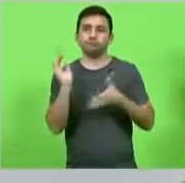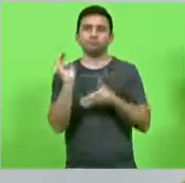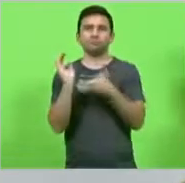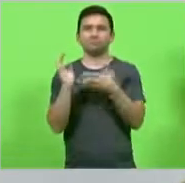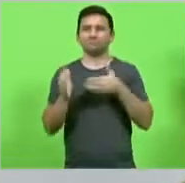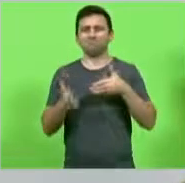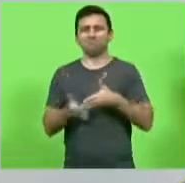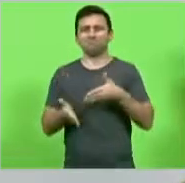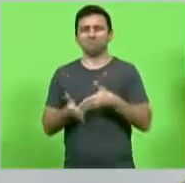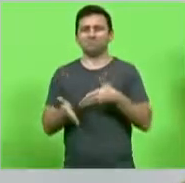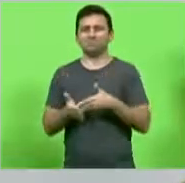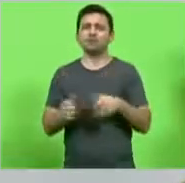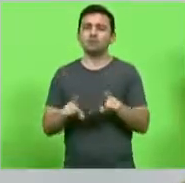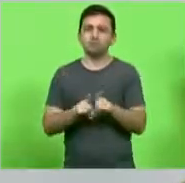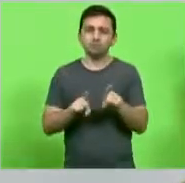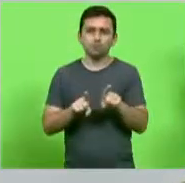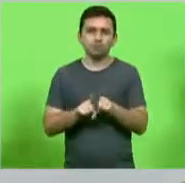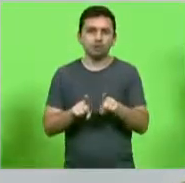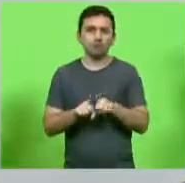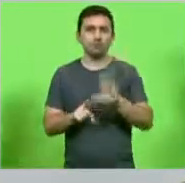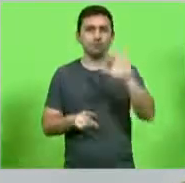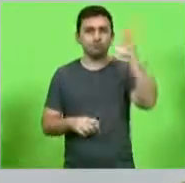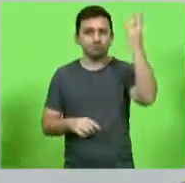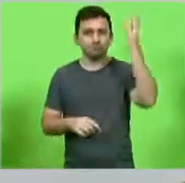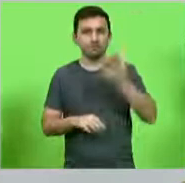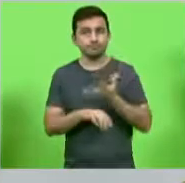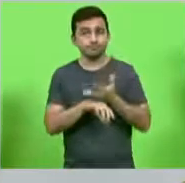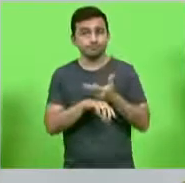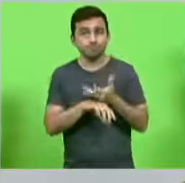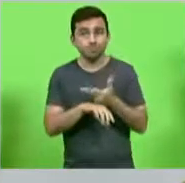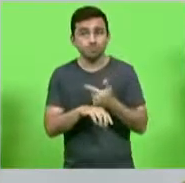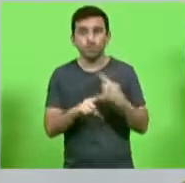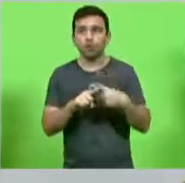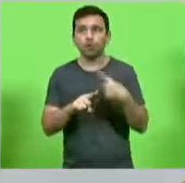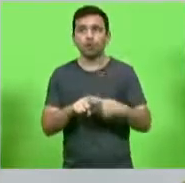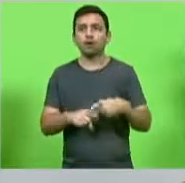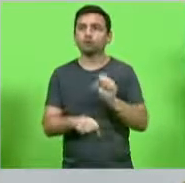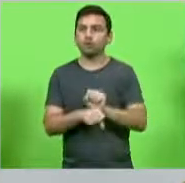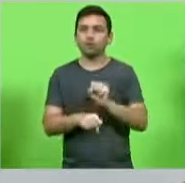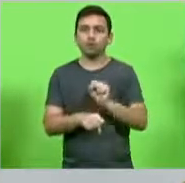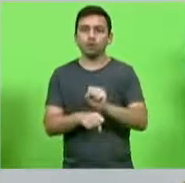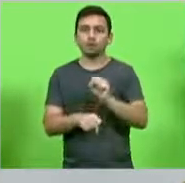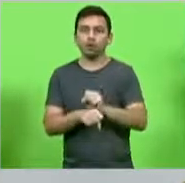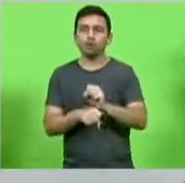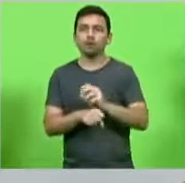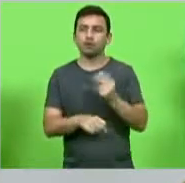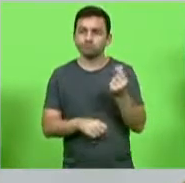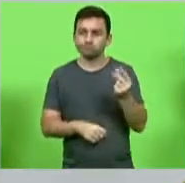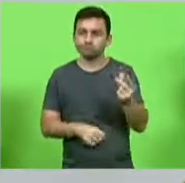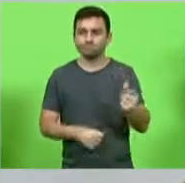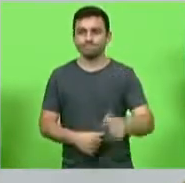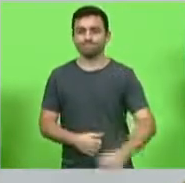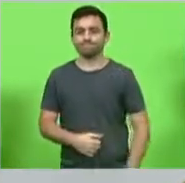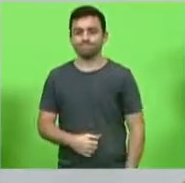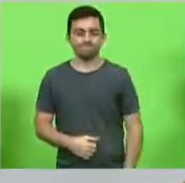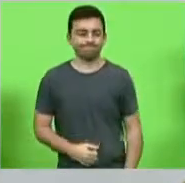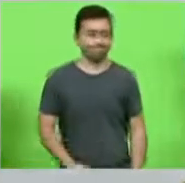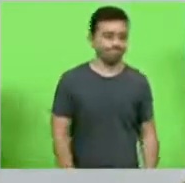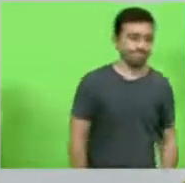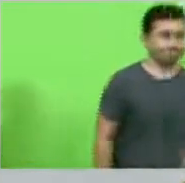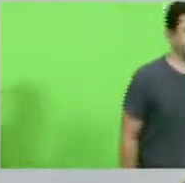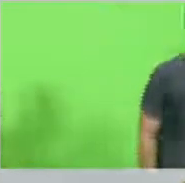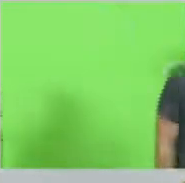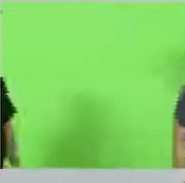travam muito mas que ocorra de forma muito célere porque há muito tempo esperado e mais que justo pois bem